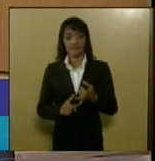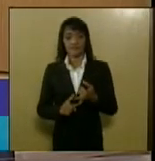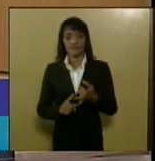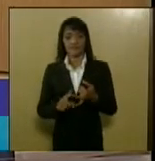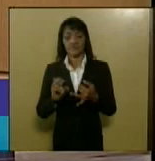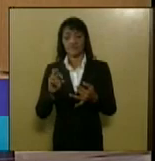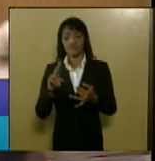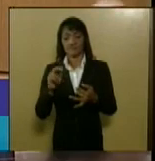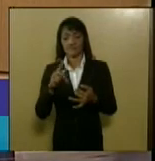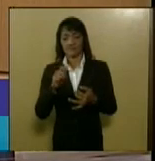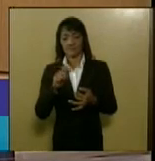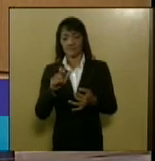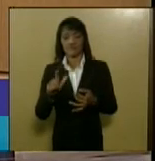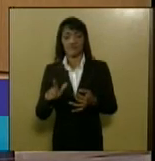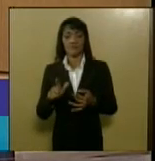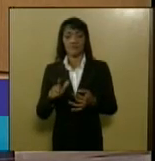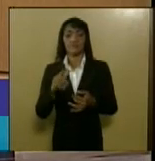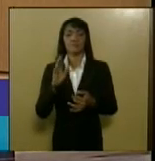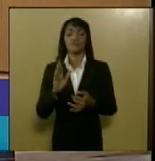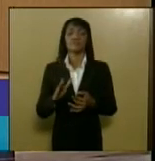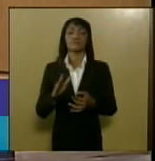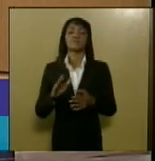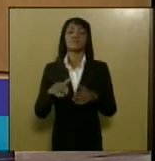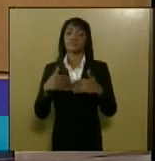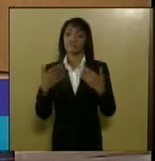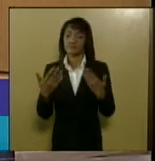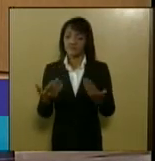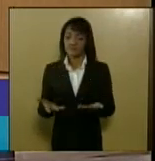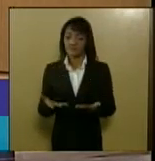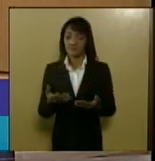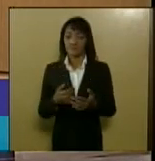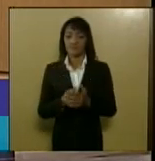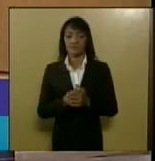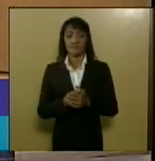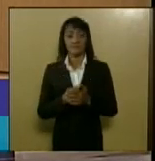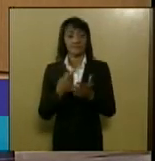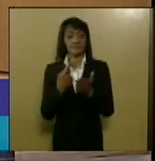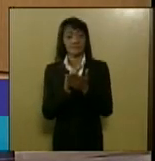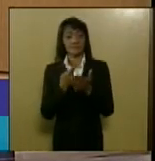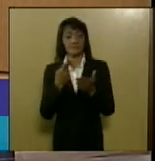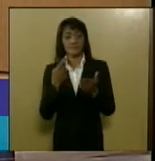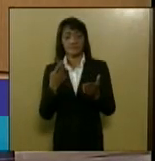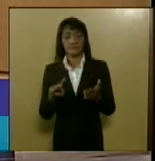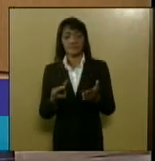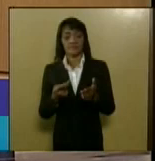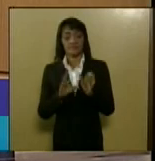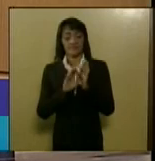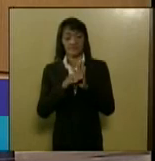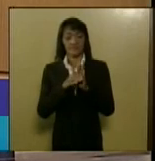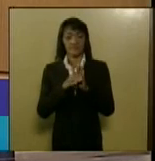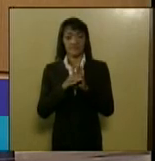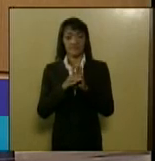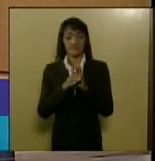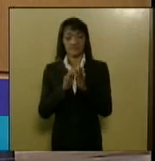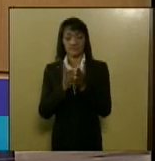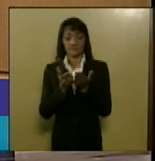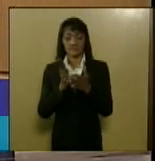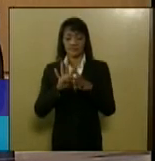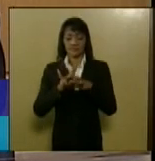considerado pelo CID Internacional livro de código internacional de doenças